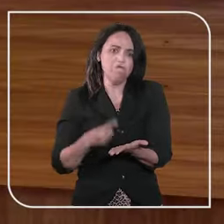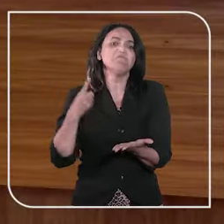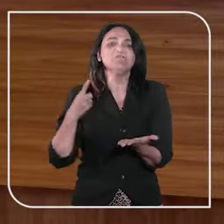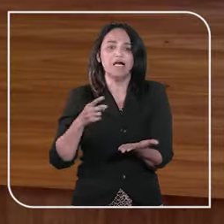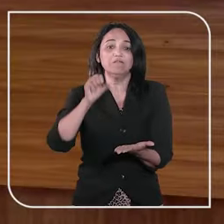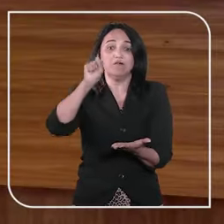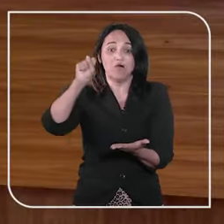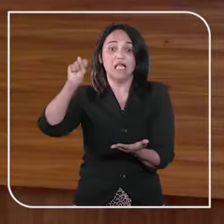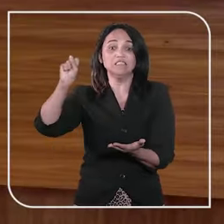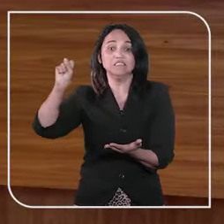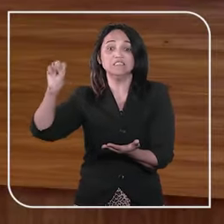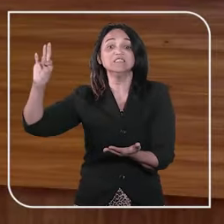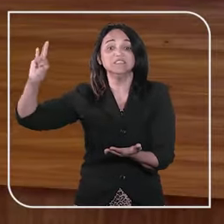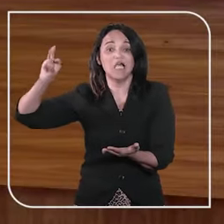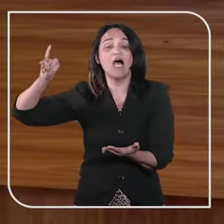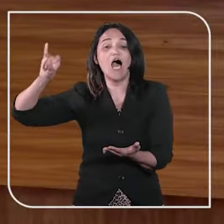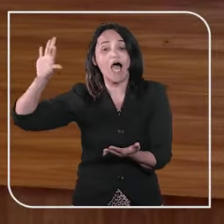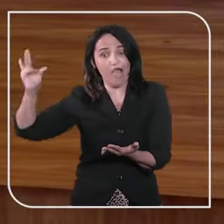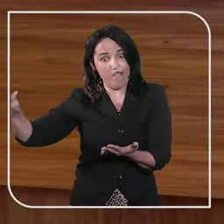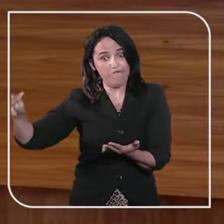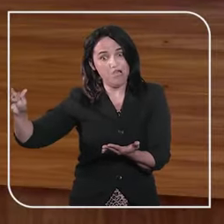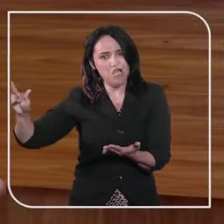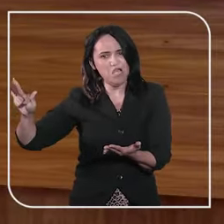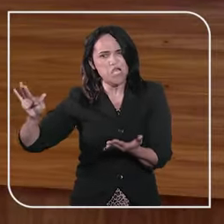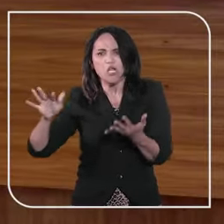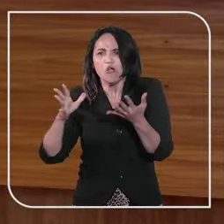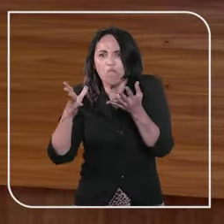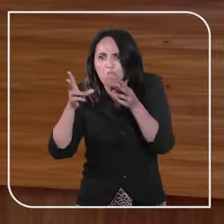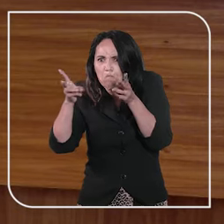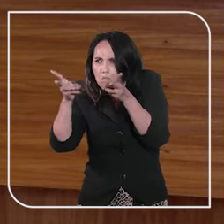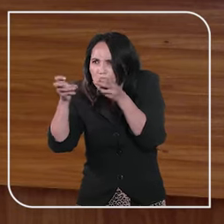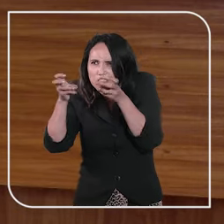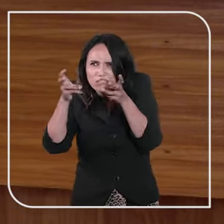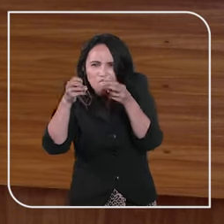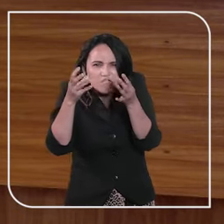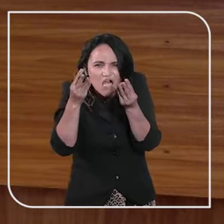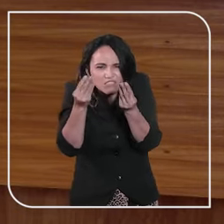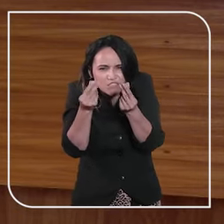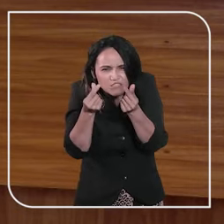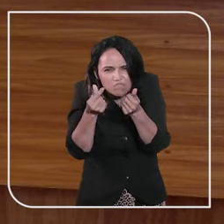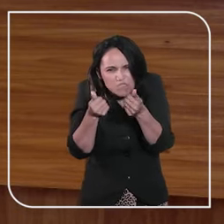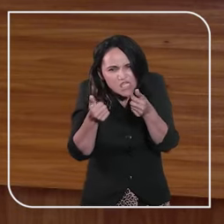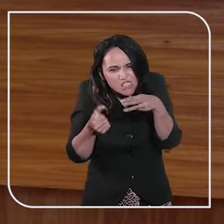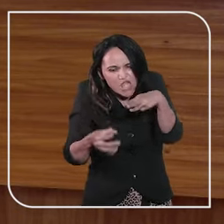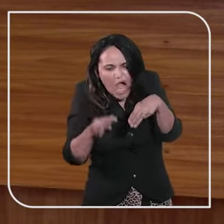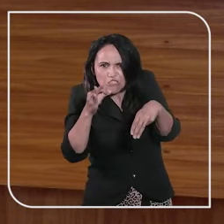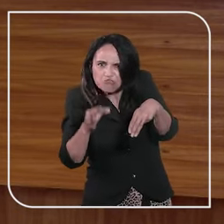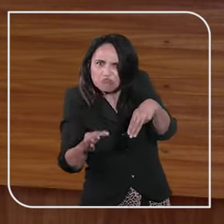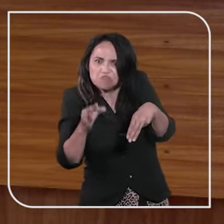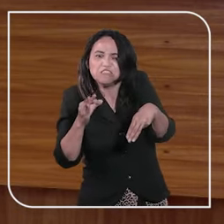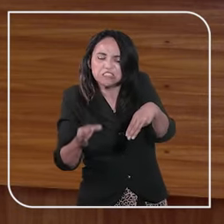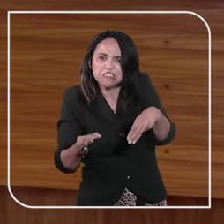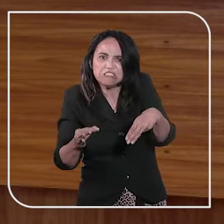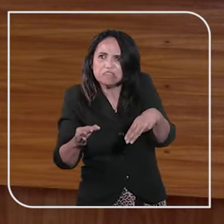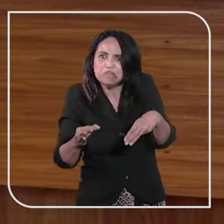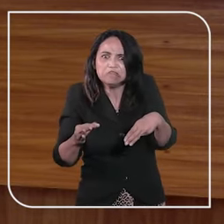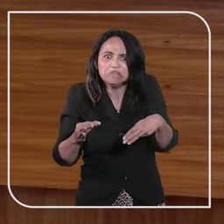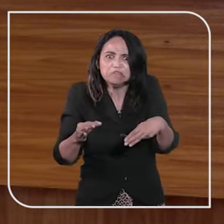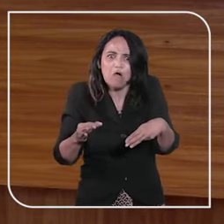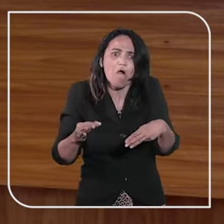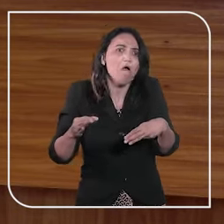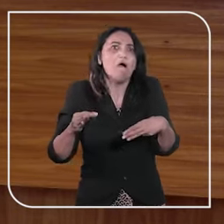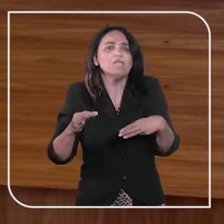Federal. Quando eu vi a sensibilidade do ministro falando daquele caso com relação à atuação do